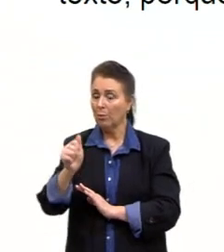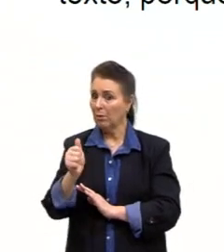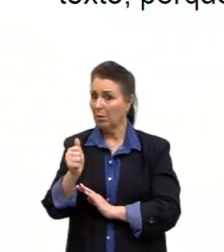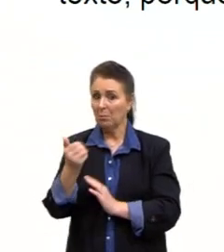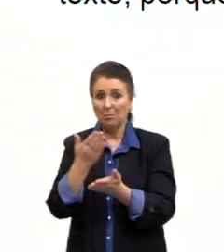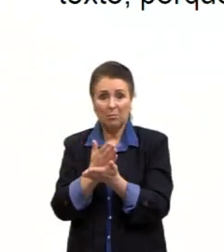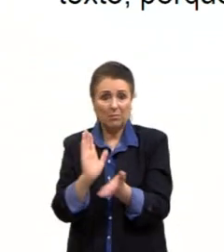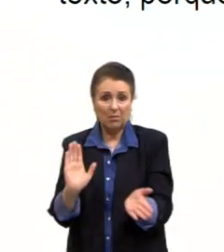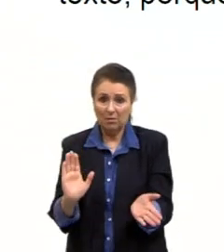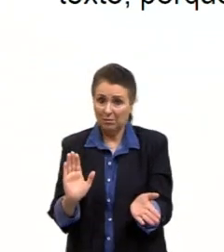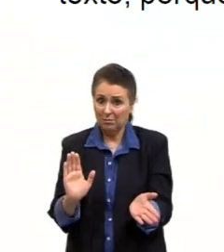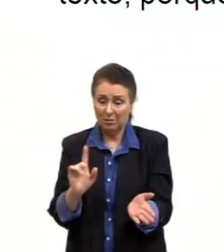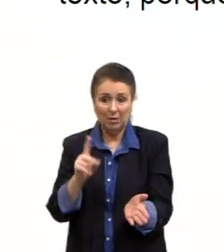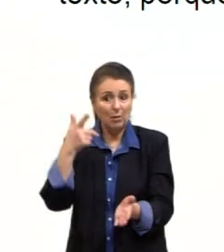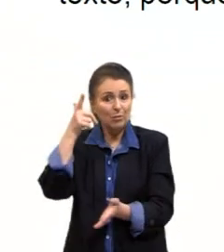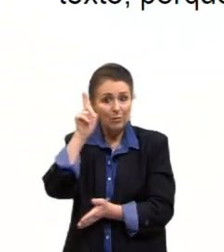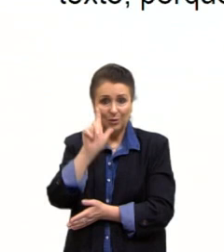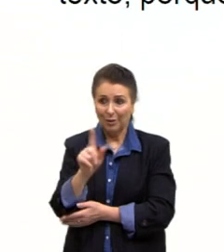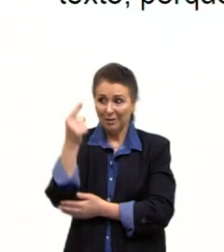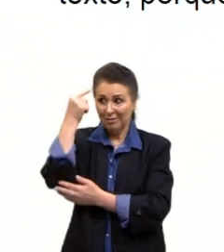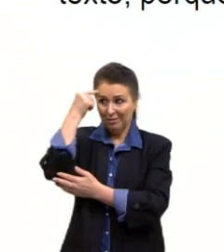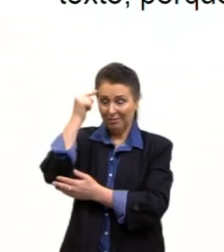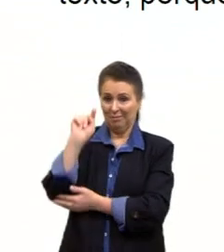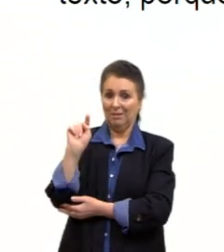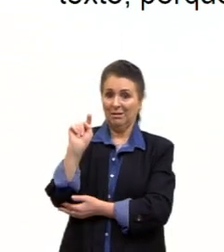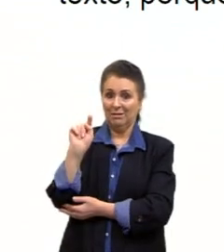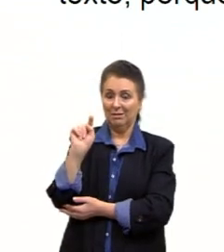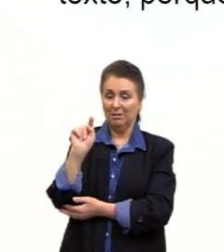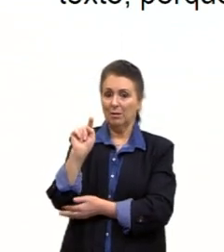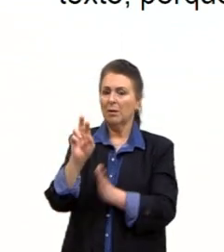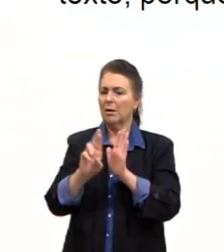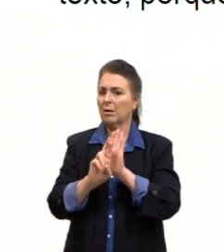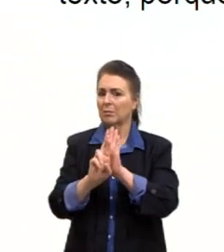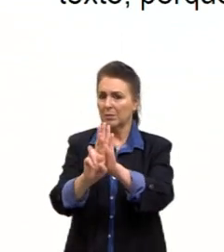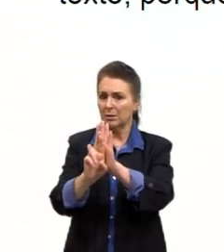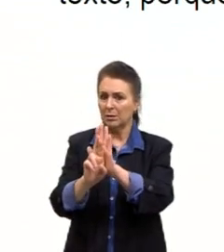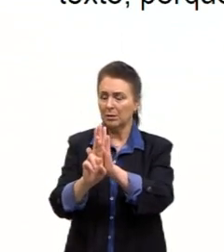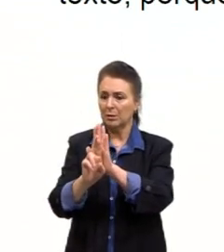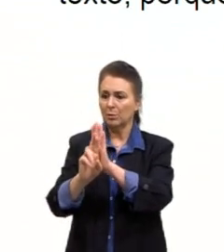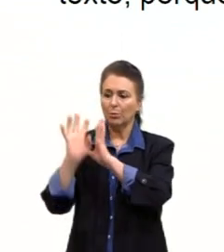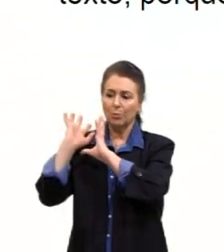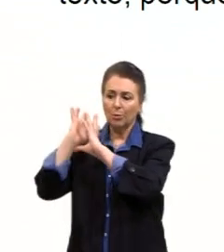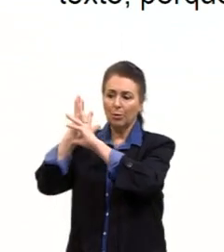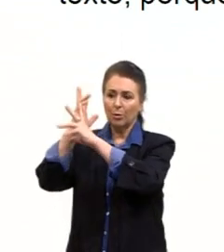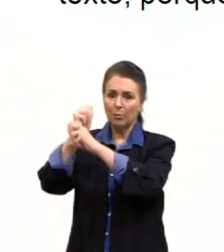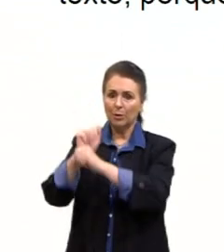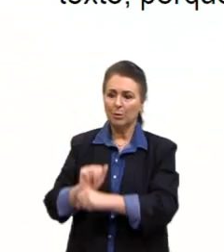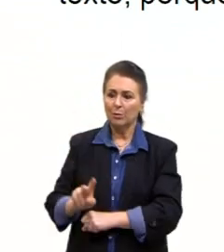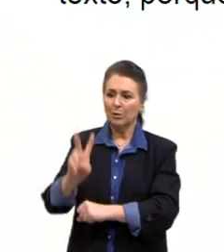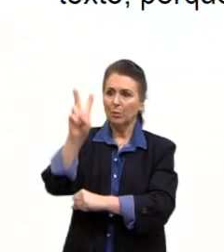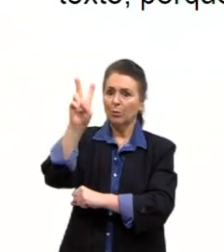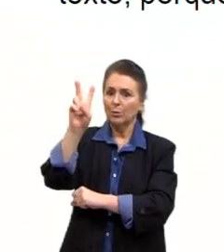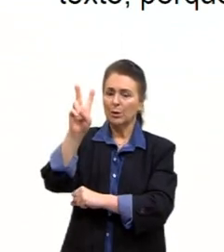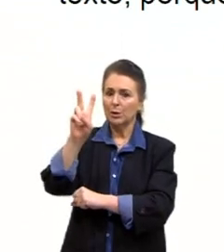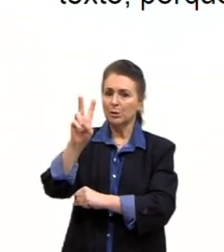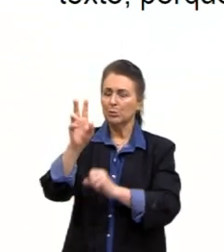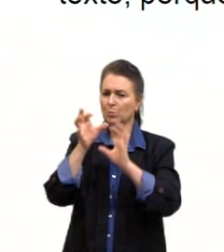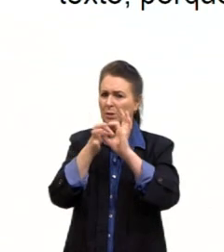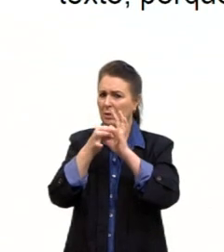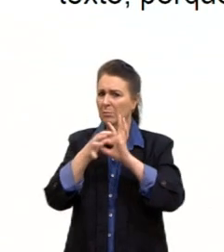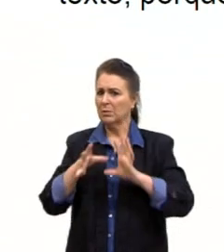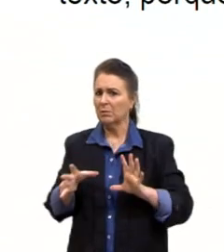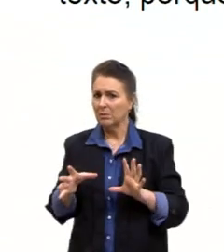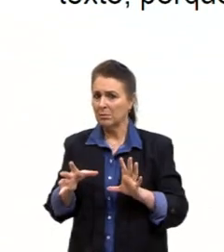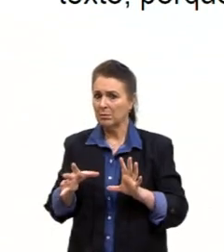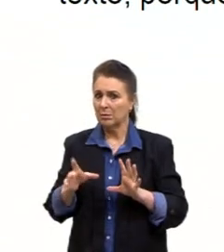ideias nesse momento. Será que foi aí? Representou a retomada dos valores do liberalismo? E também não. Os valores da